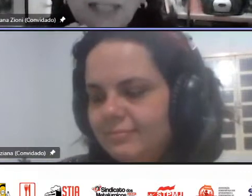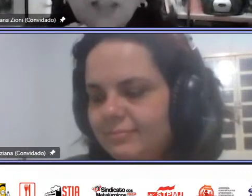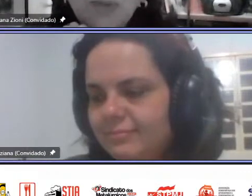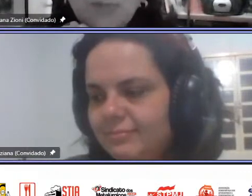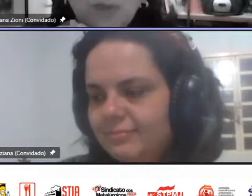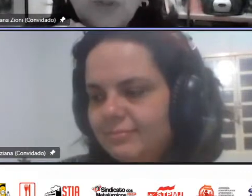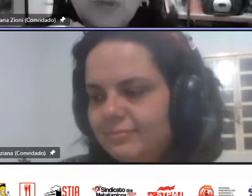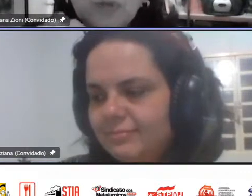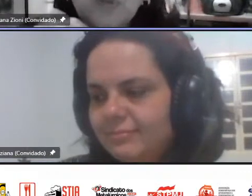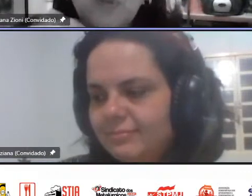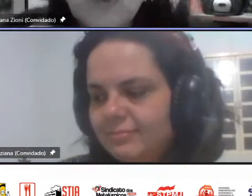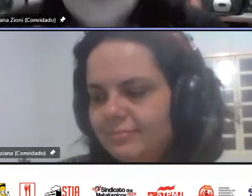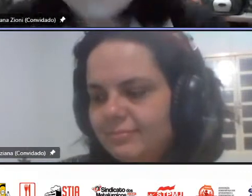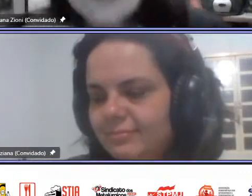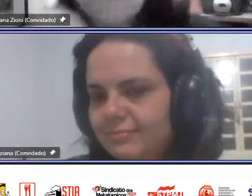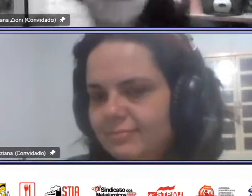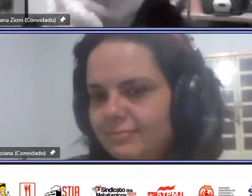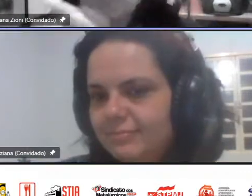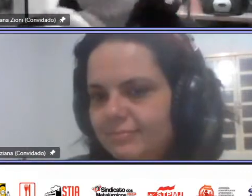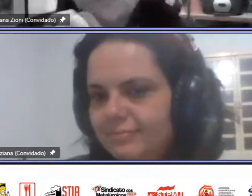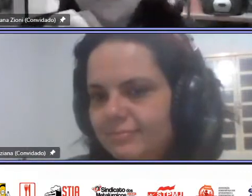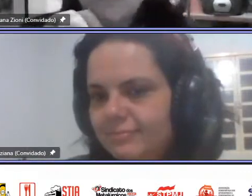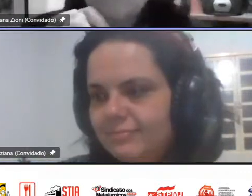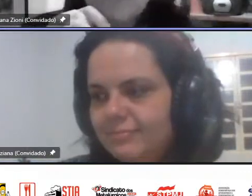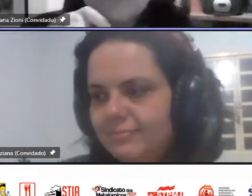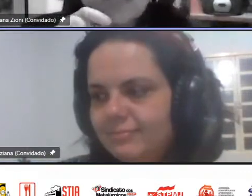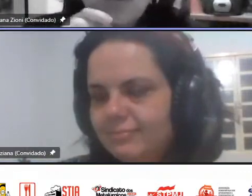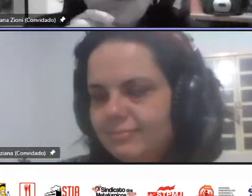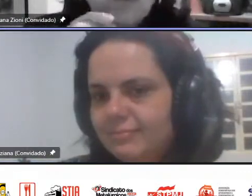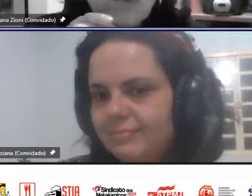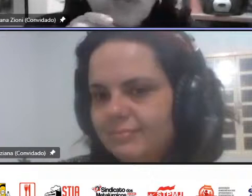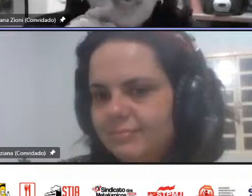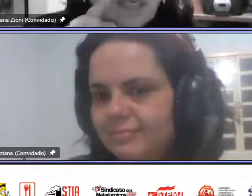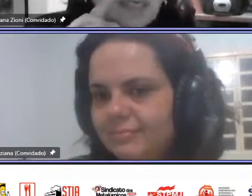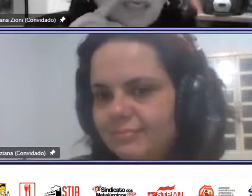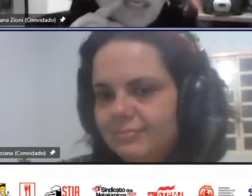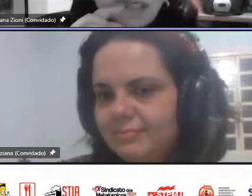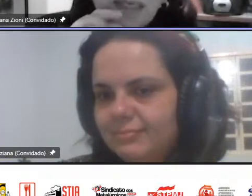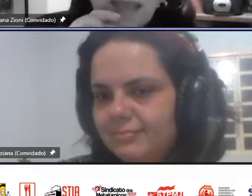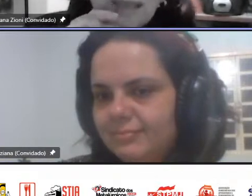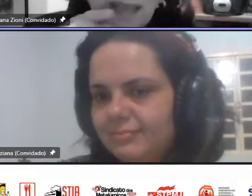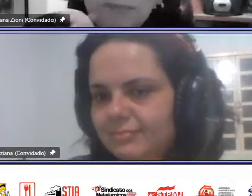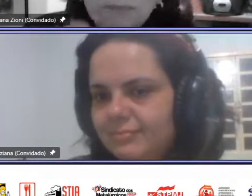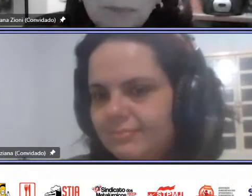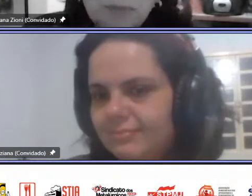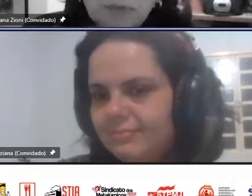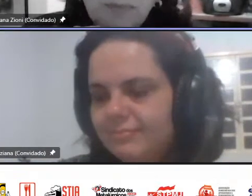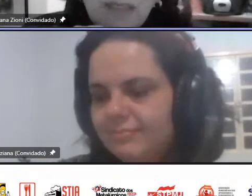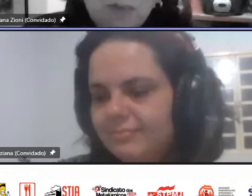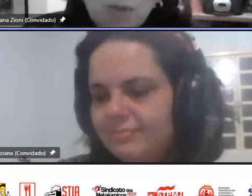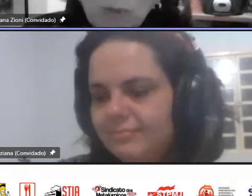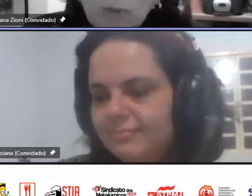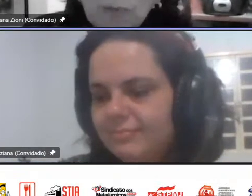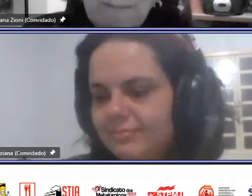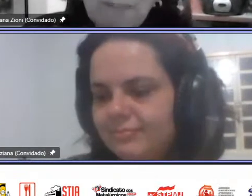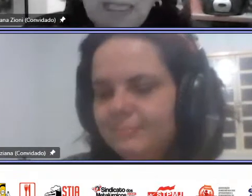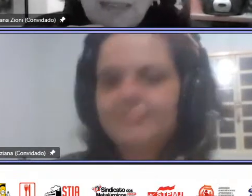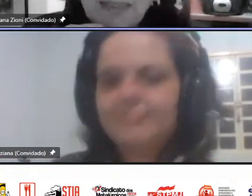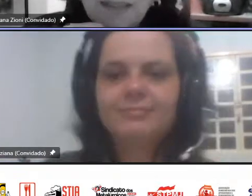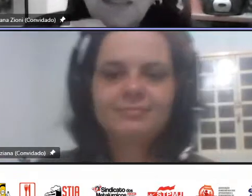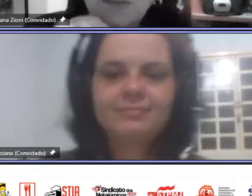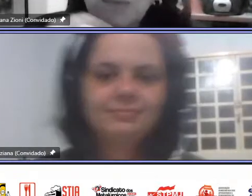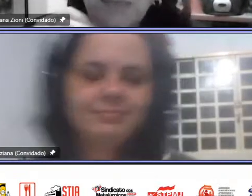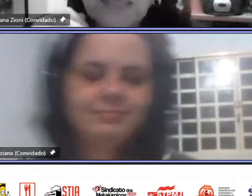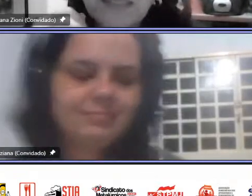estão ganhando muito espaço mas eu até por meio de uma